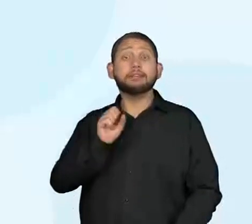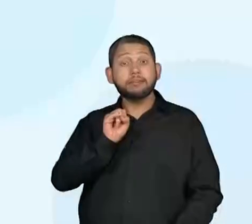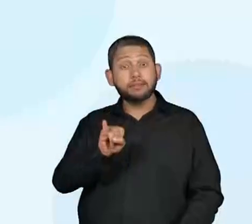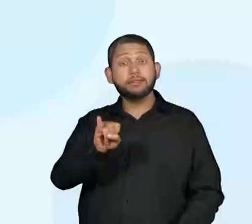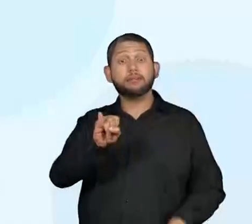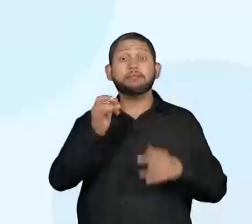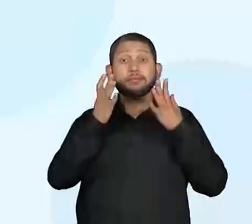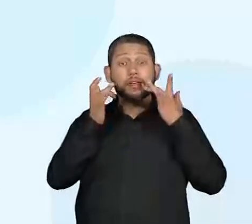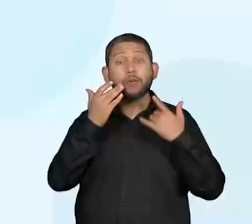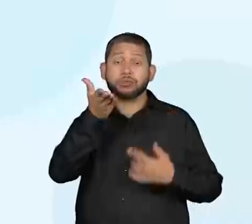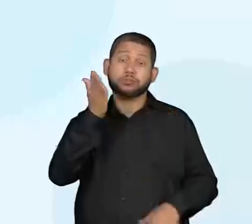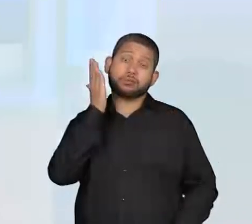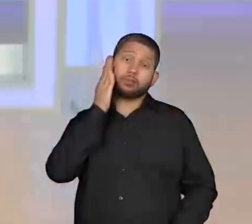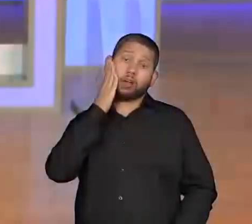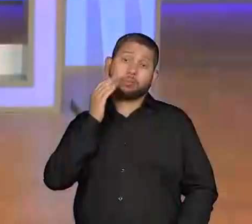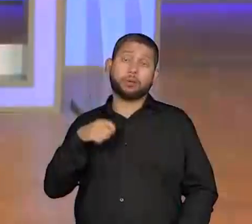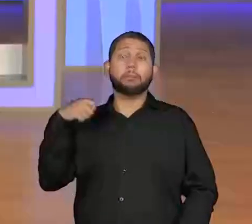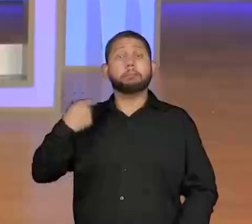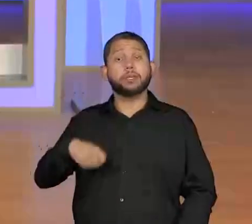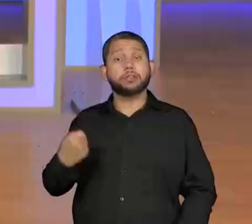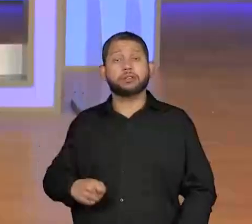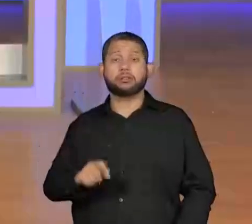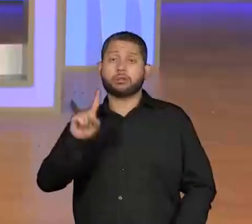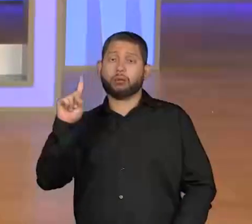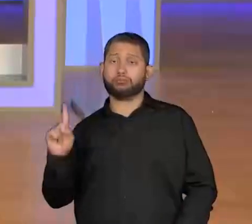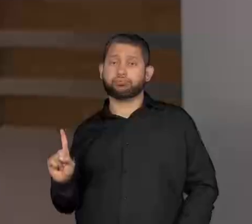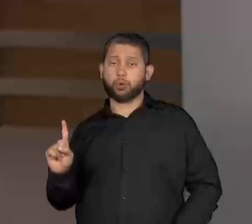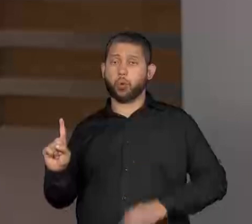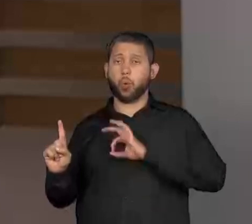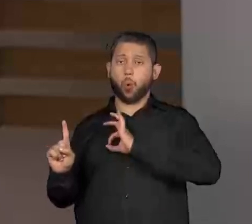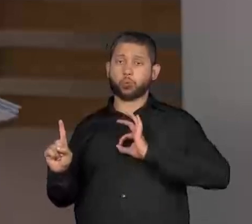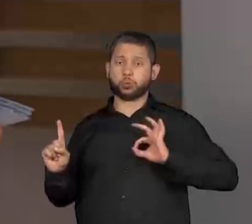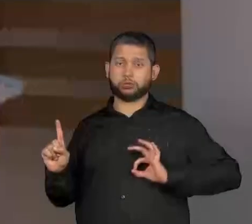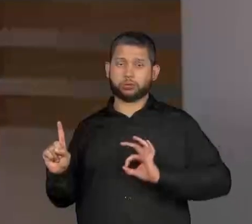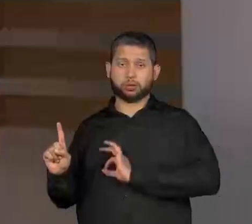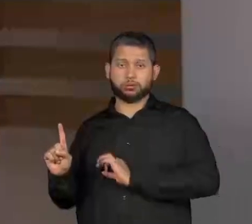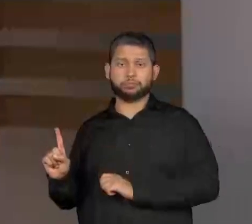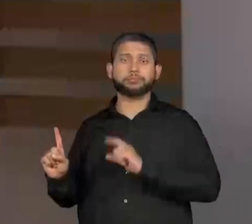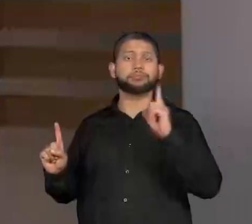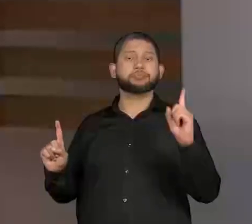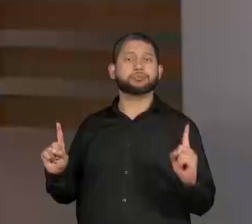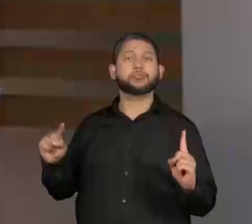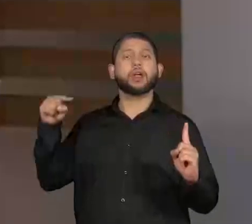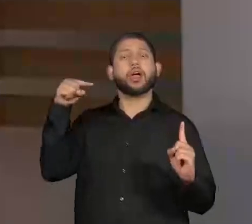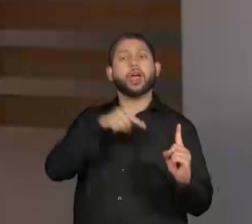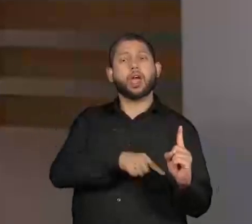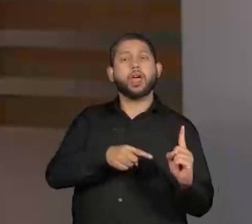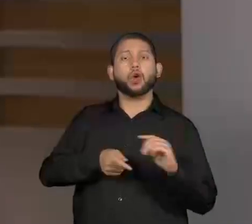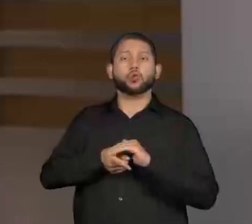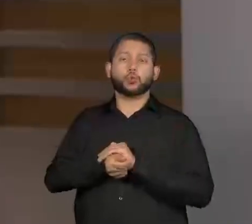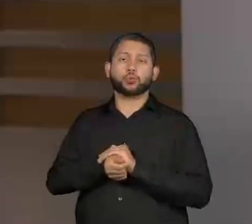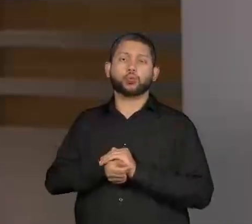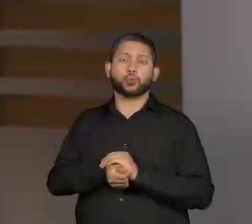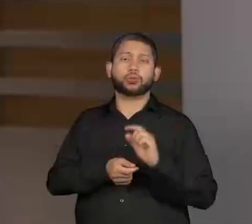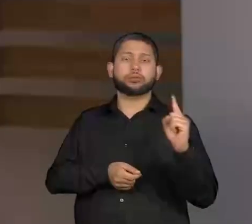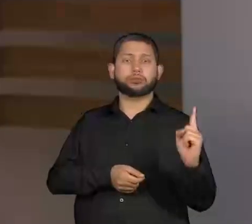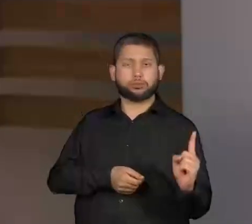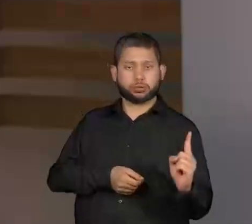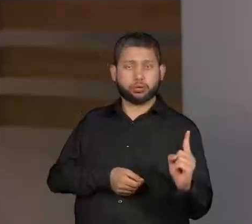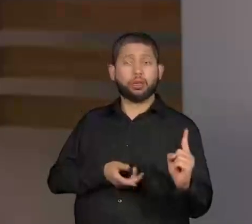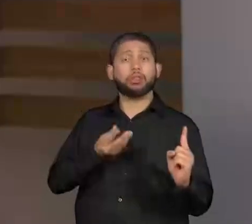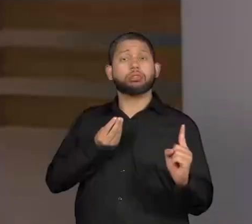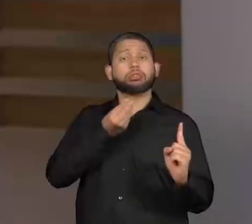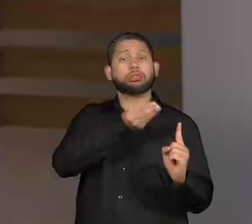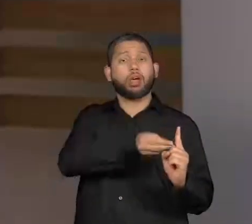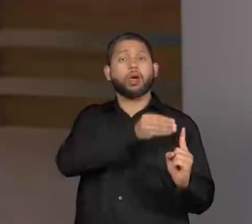personagem onça, preciso ter um personagem Jabuti e tem uma gatinha no meio dessa história. Então, o texto teatral